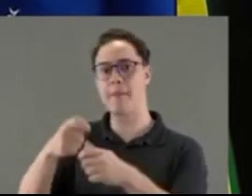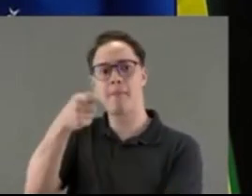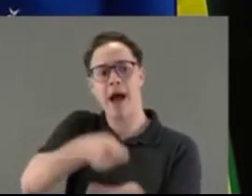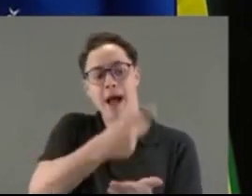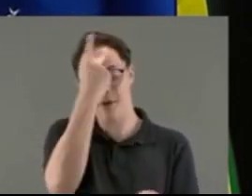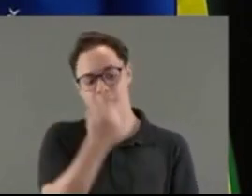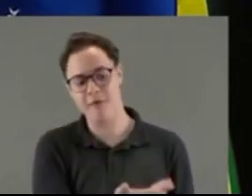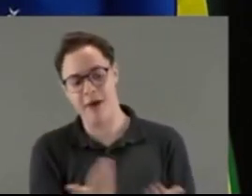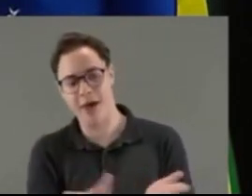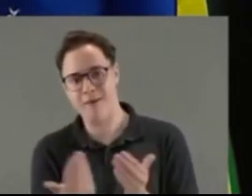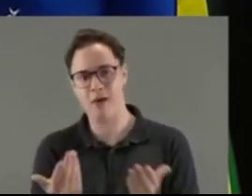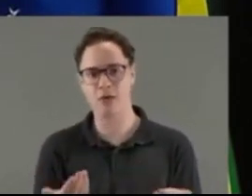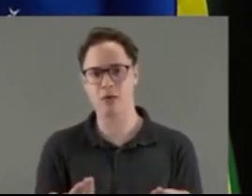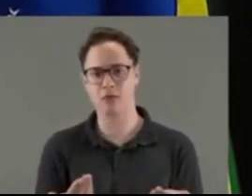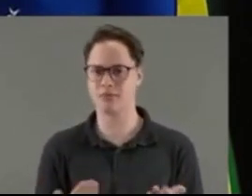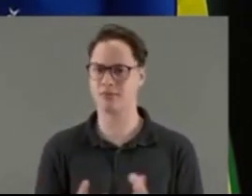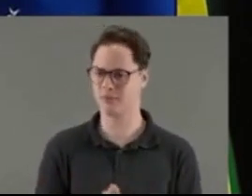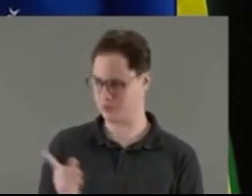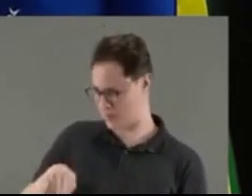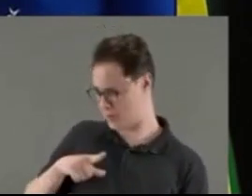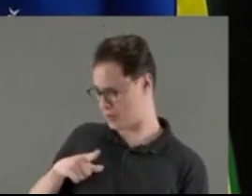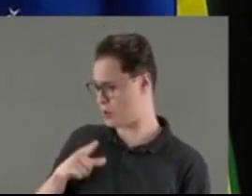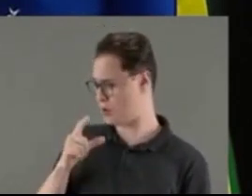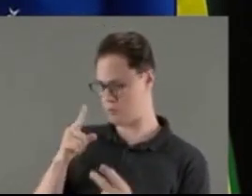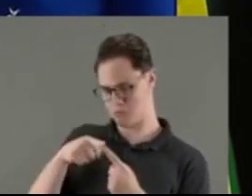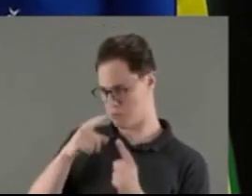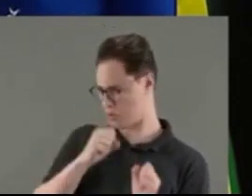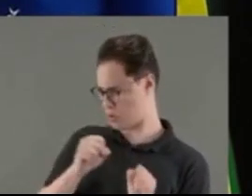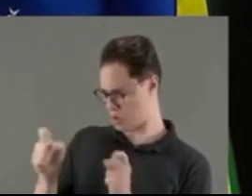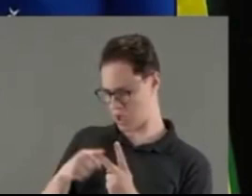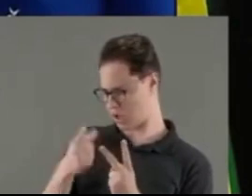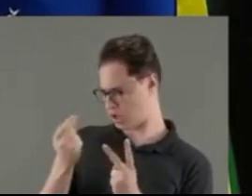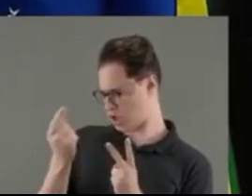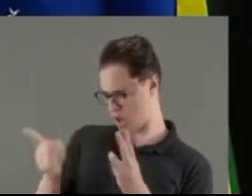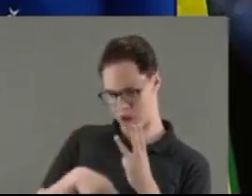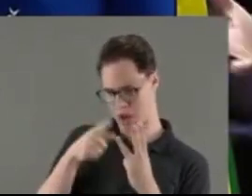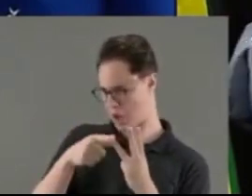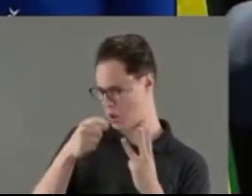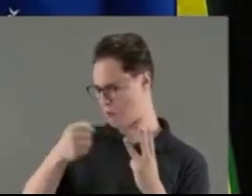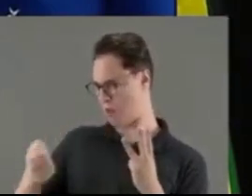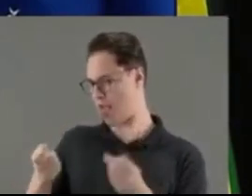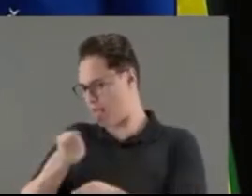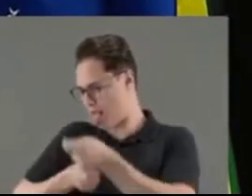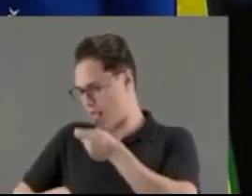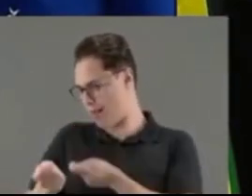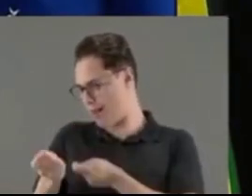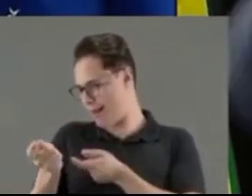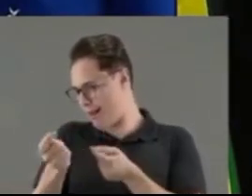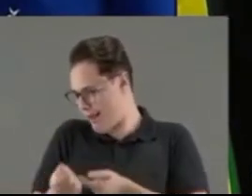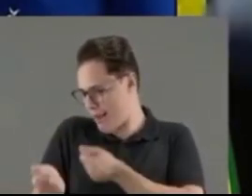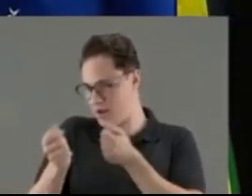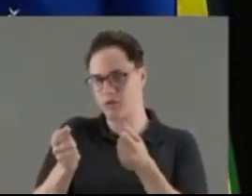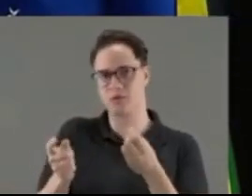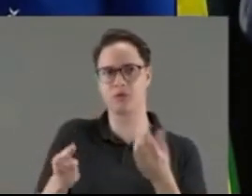Tem que pagar para poder ir. Vocês têm tudo aí. Tem o poder. Tem o dinheiro. Tem o poder da Bargana. Que agora está falando aí que se...